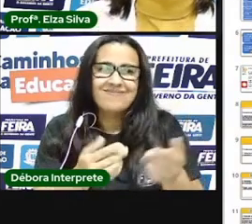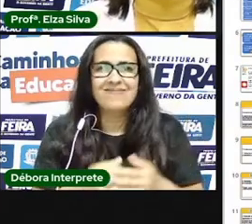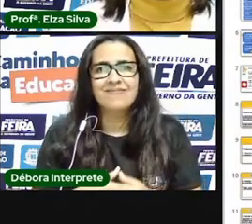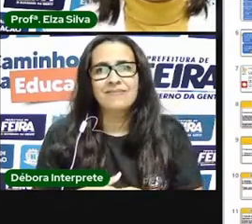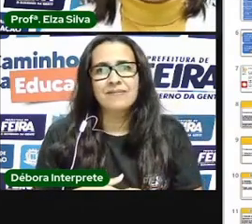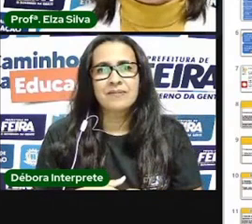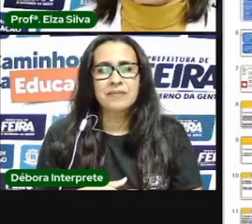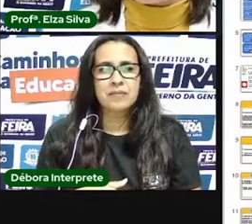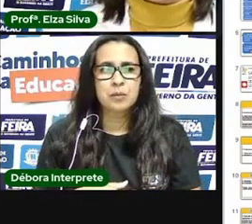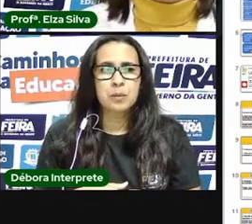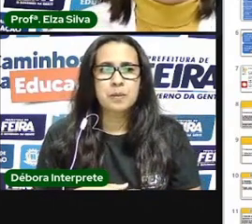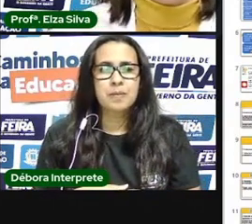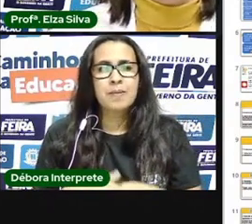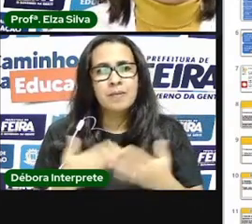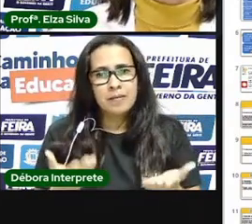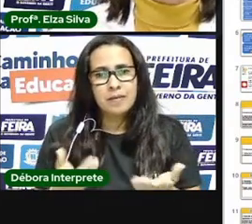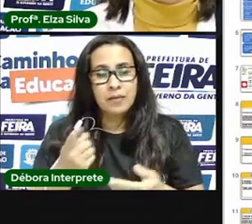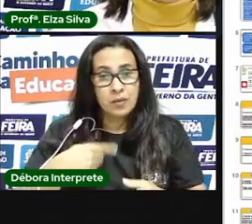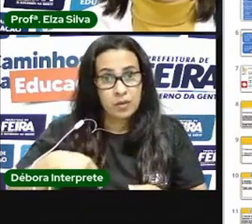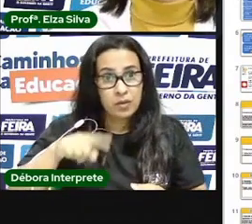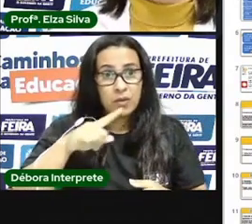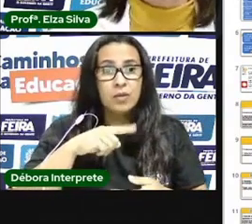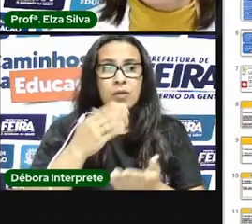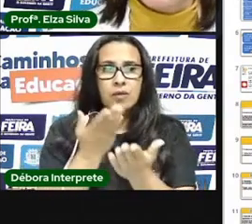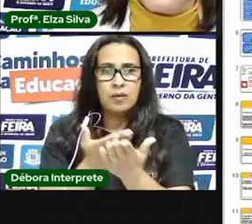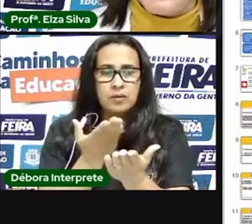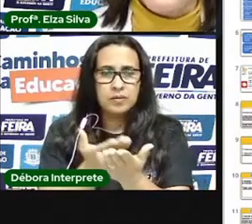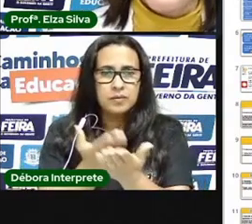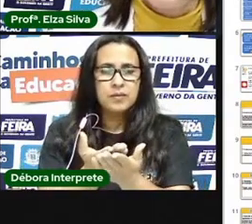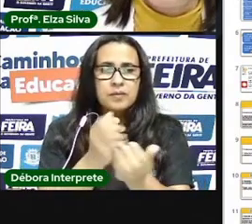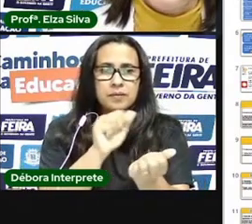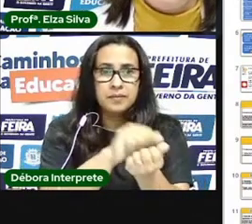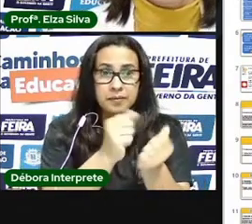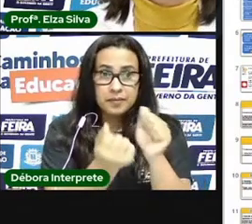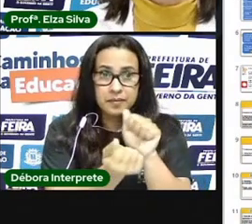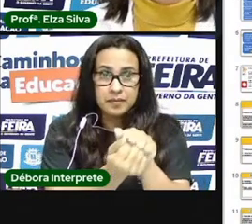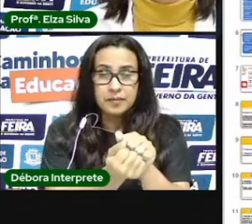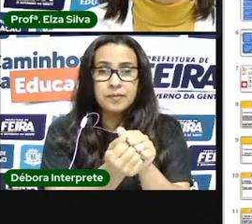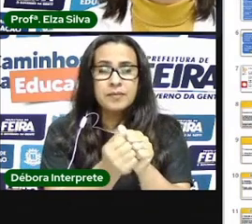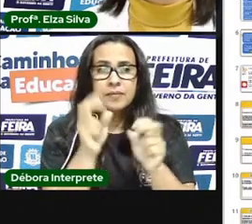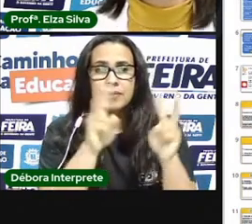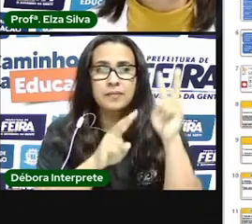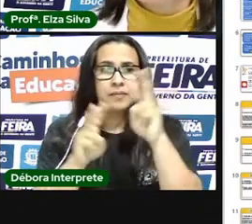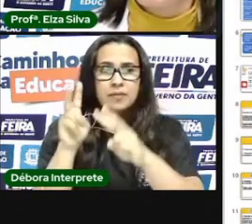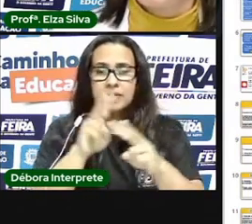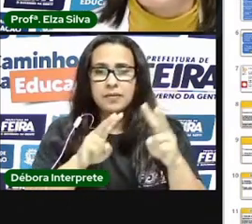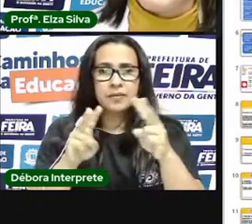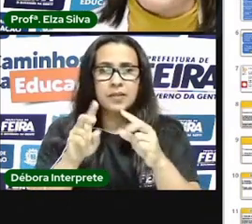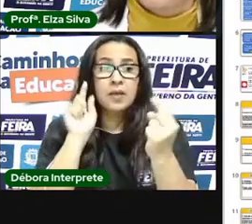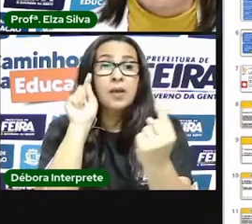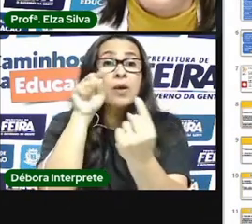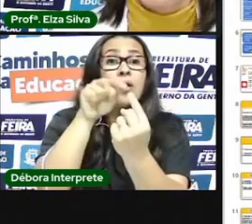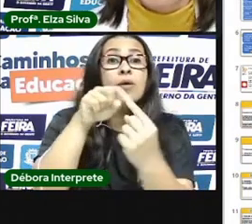Durante esse percurso, em que nós vamos estudar as artes visuais, pretendemos alcançar alguns objetivos de